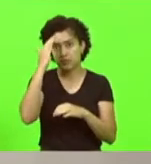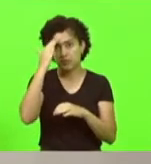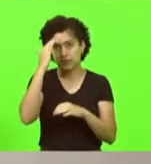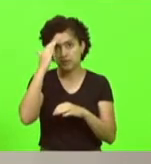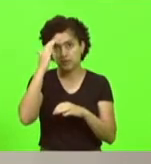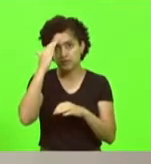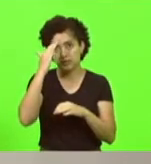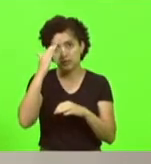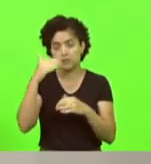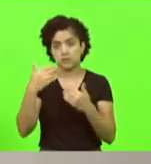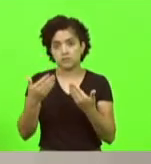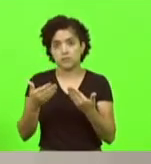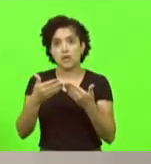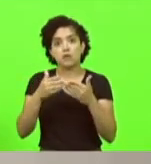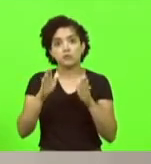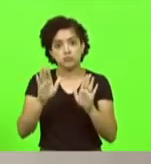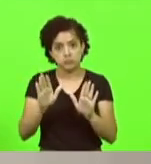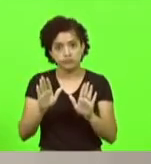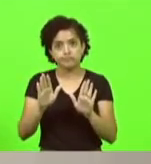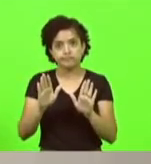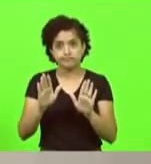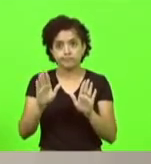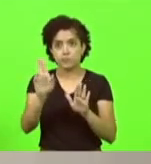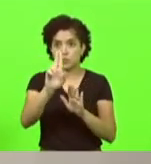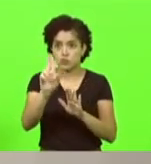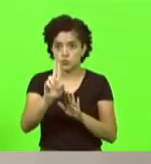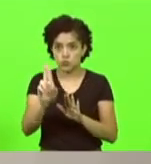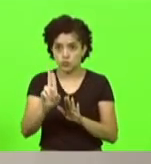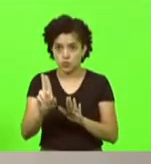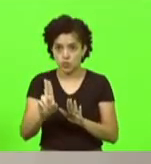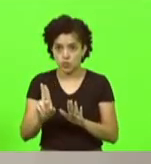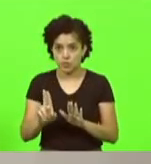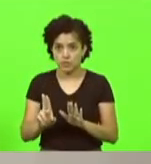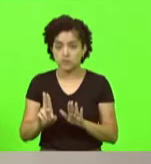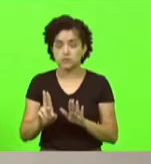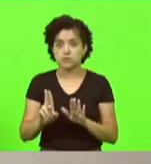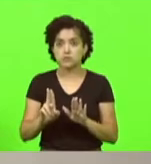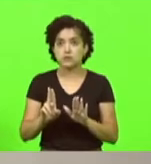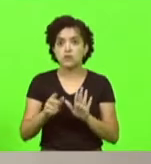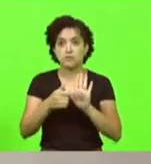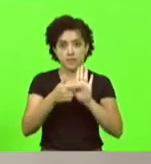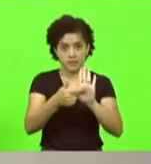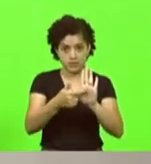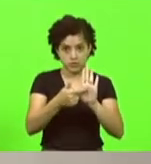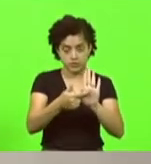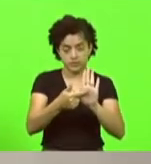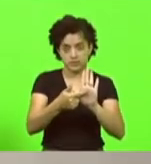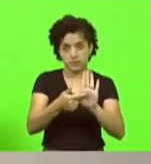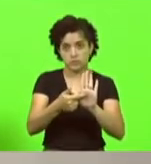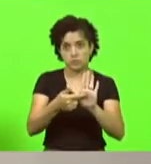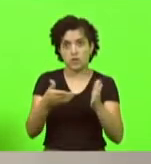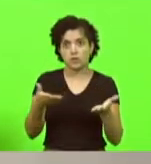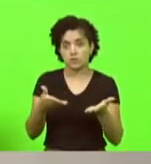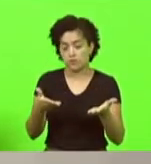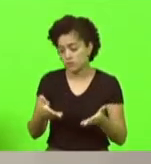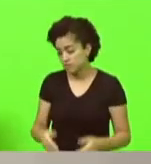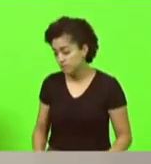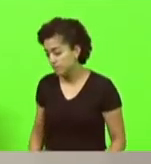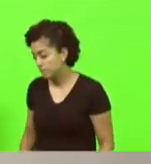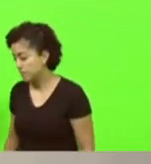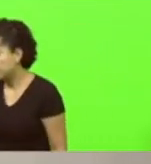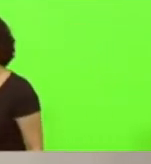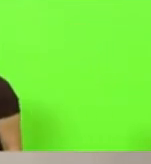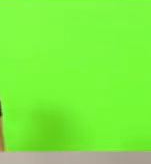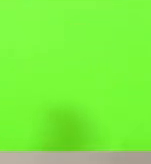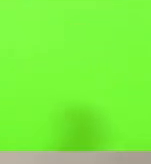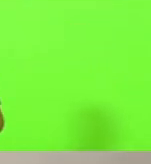abriria a chamada dos nomes para a indicação do primeiro vice